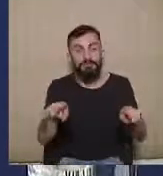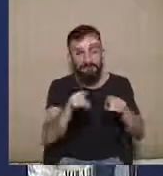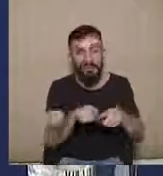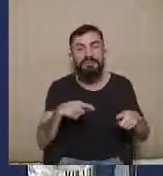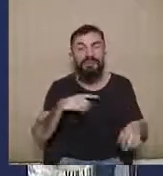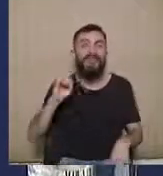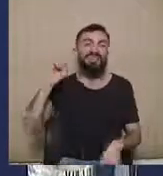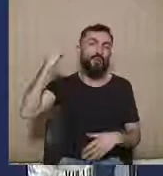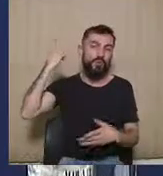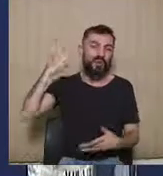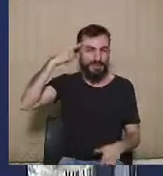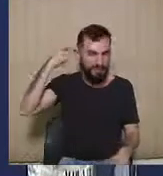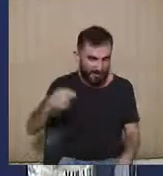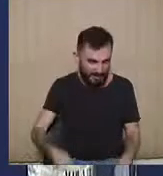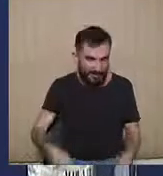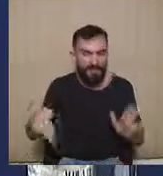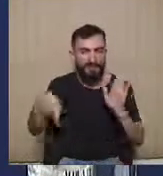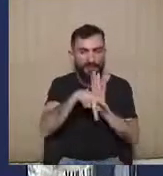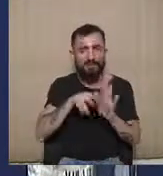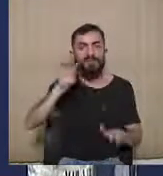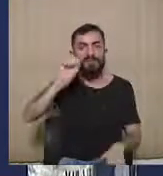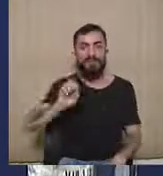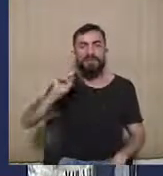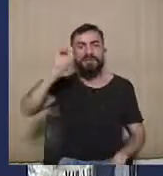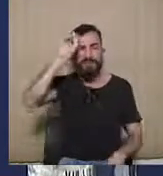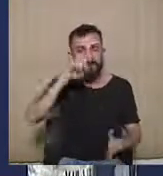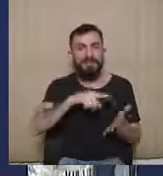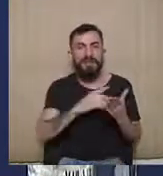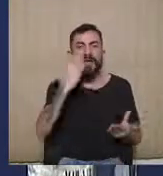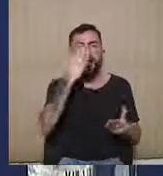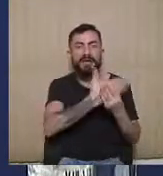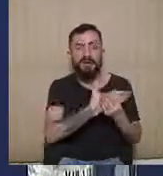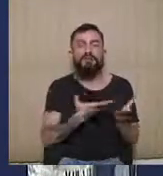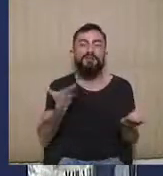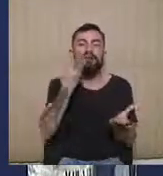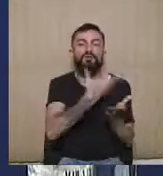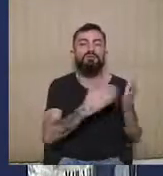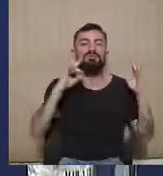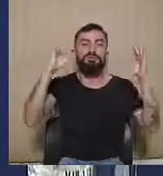precedentes, o Acórdão TSE, no agravo regimental, no Recurso Especial